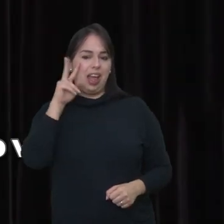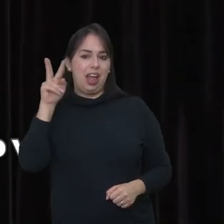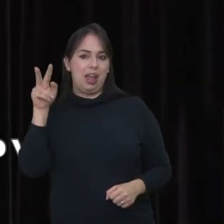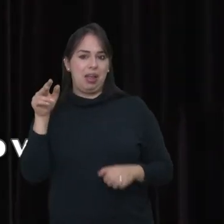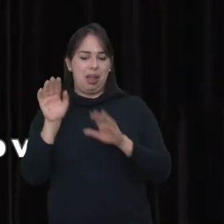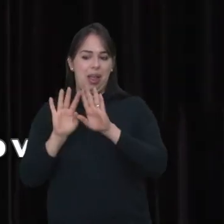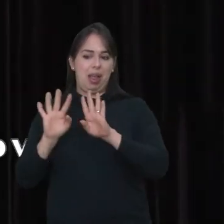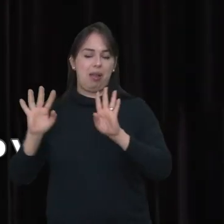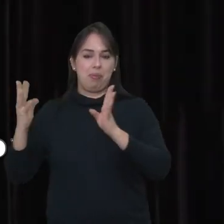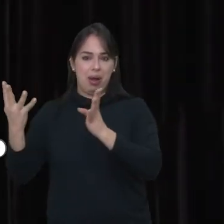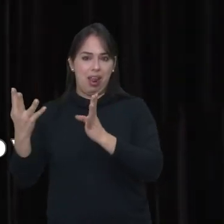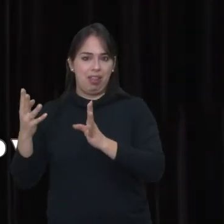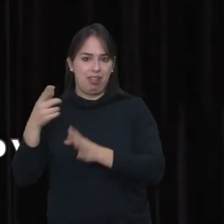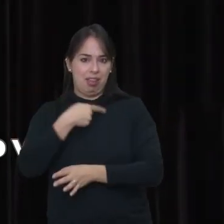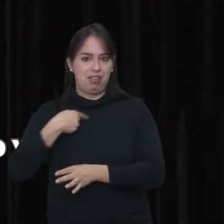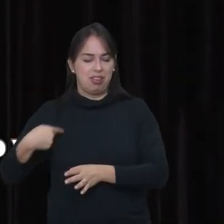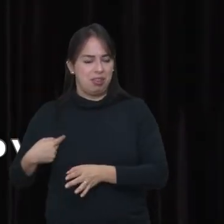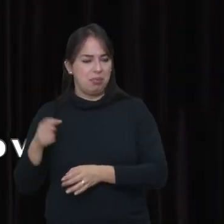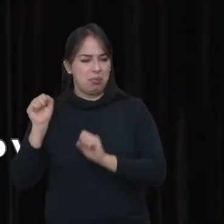mulher da China pode ser vista Olhando no espaço